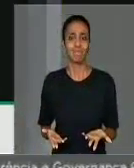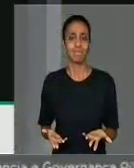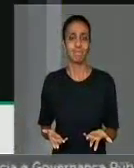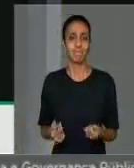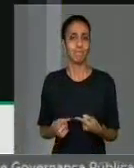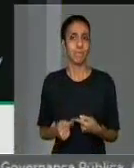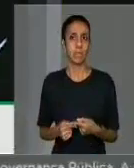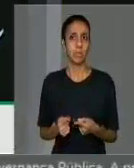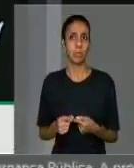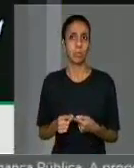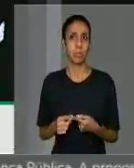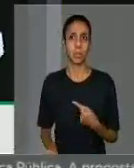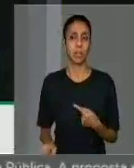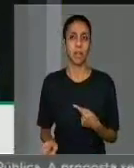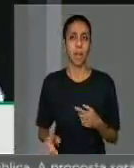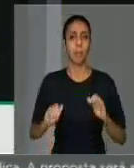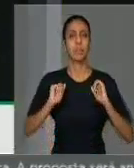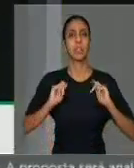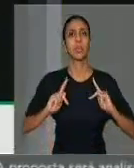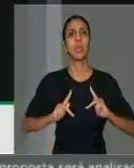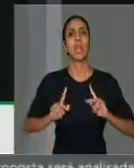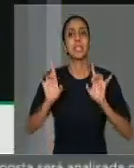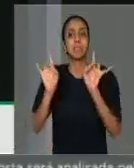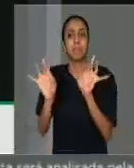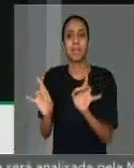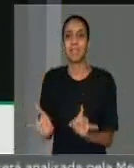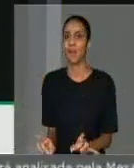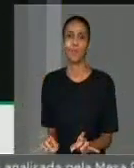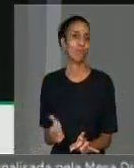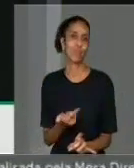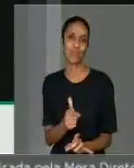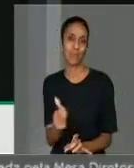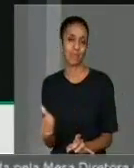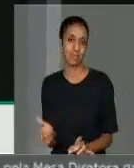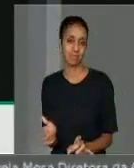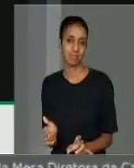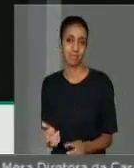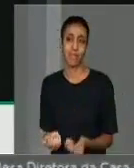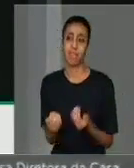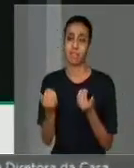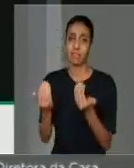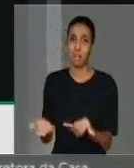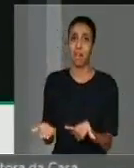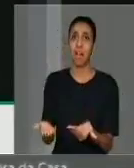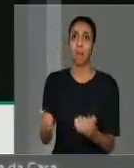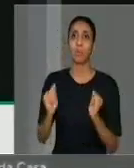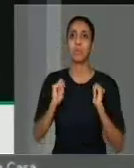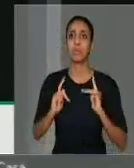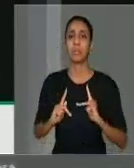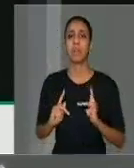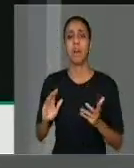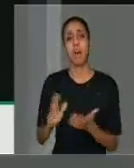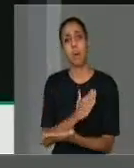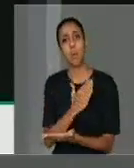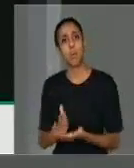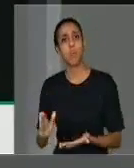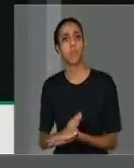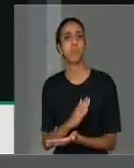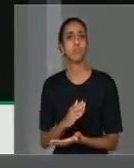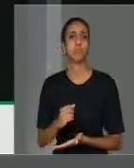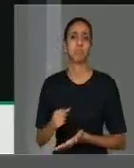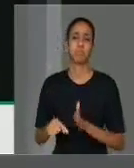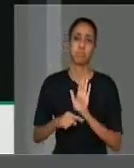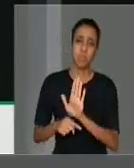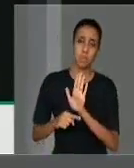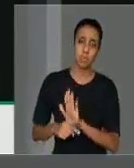classificam como uma aposentadoria especial, mas que dá ao professor certos benefícios em